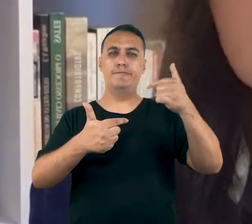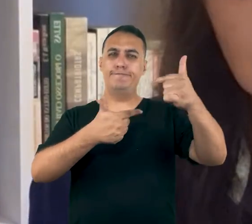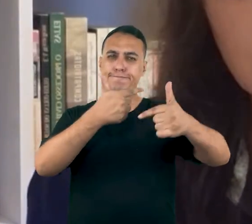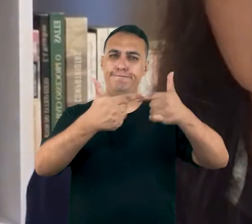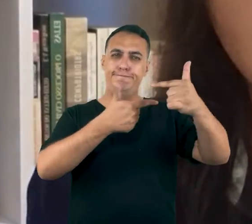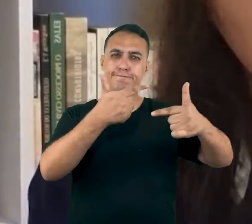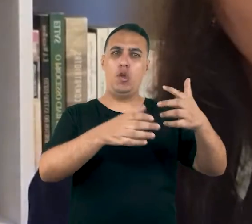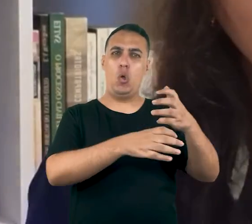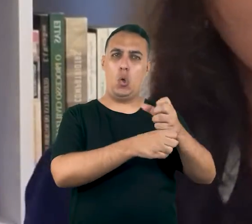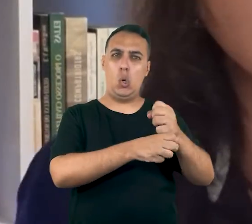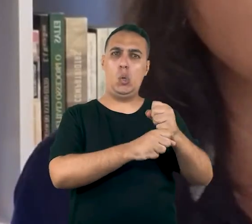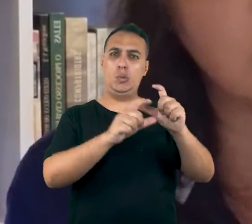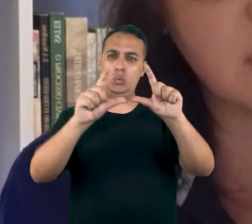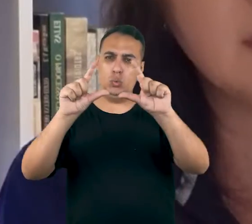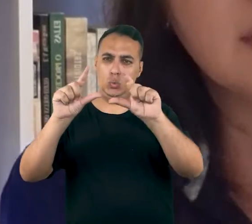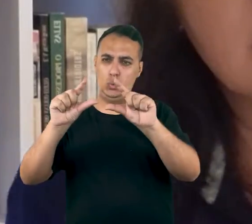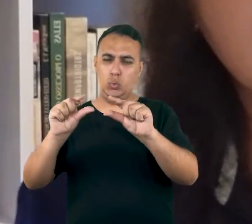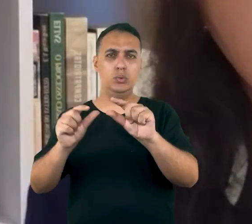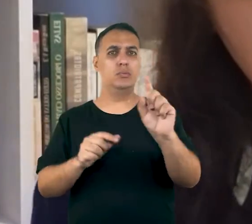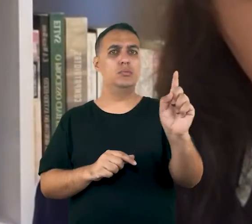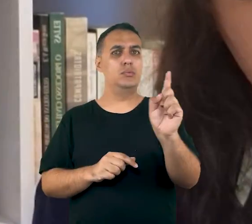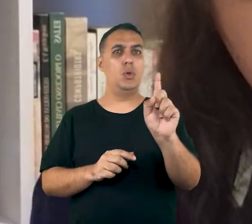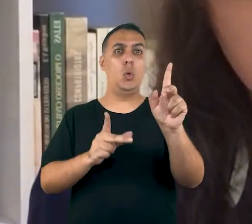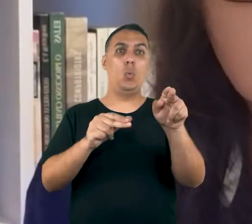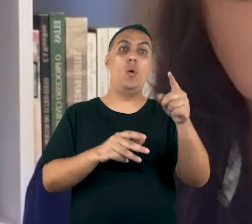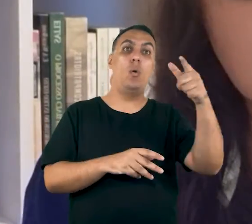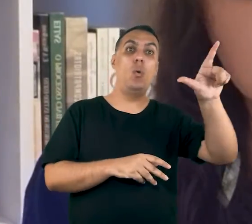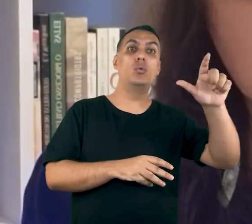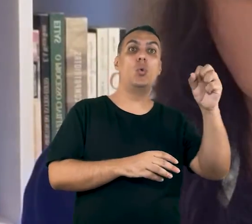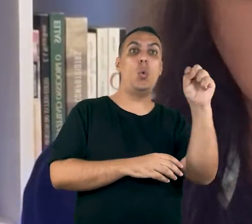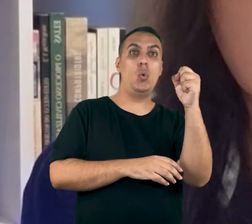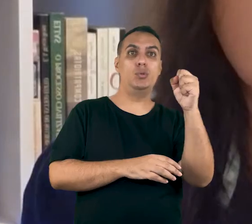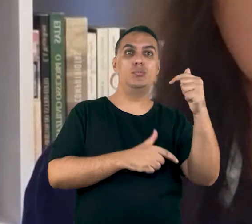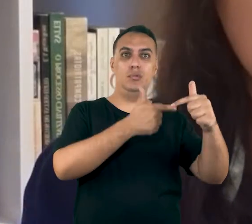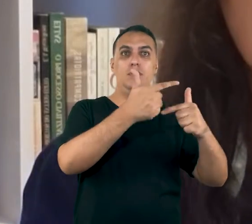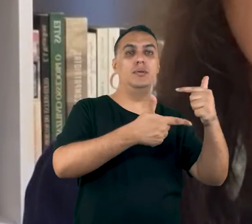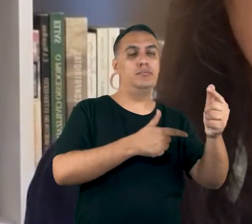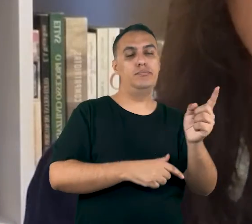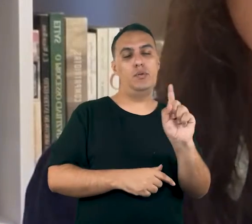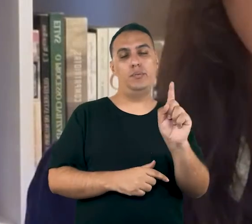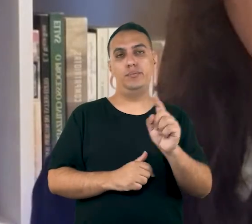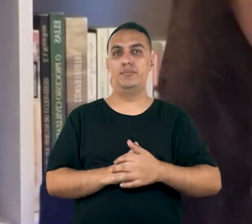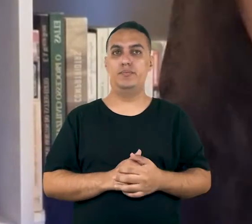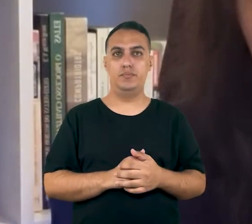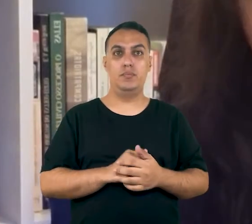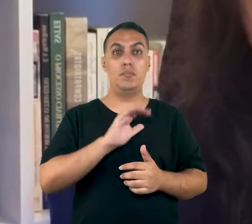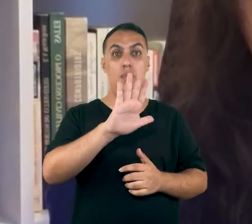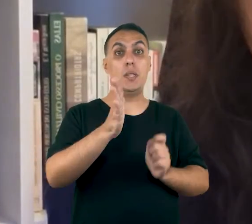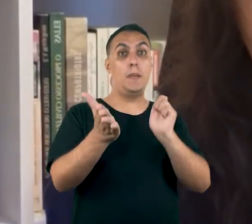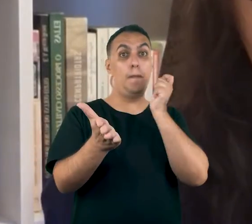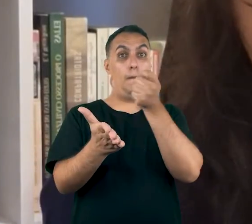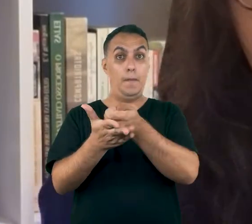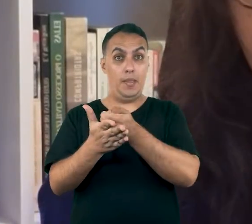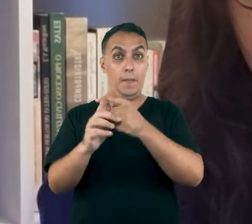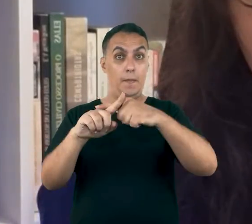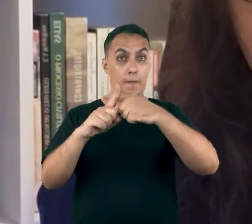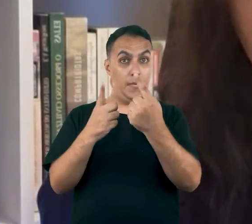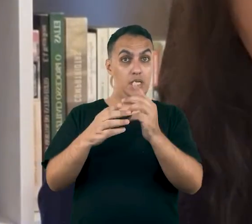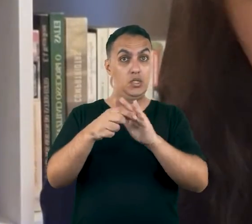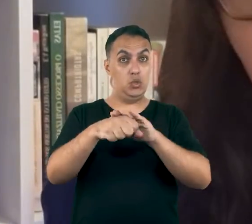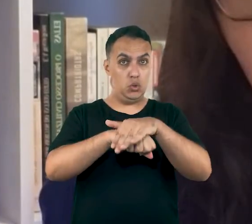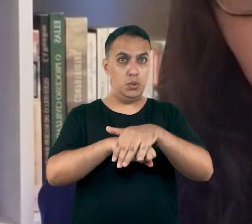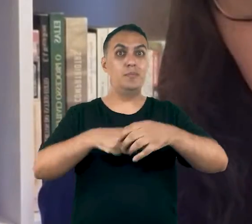vai ter essa contagem a menor que tem para o pessoal de 8 horas. Mas, o pagamento do adicional